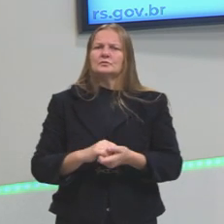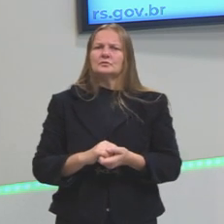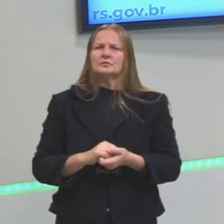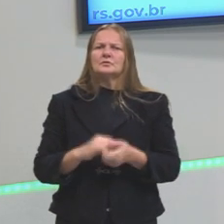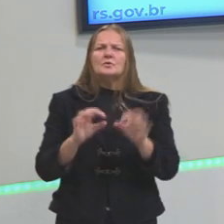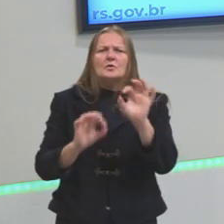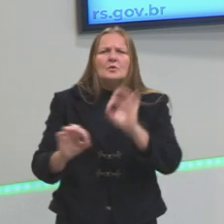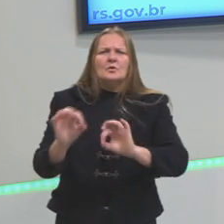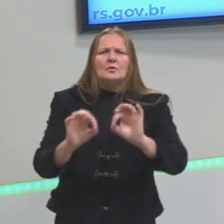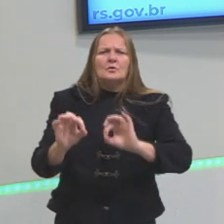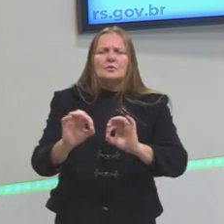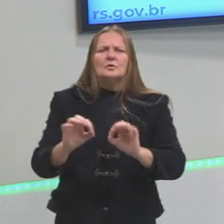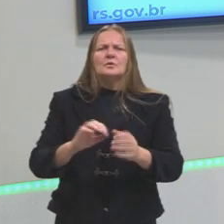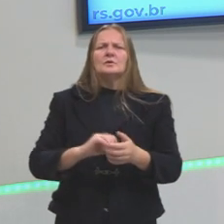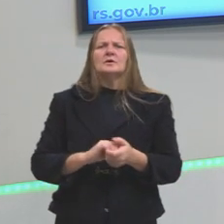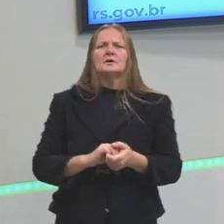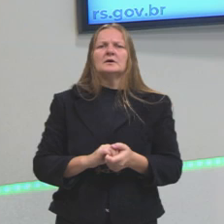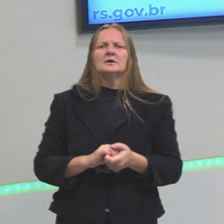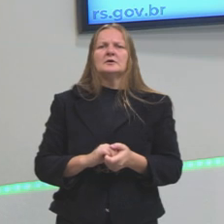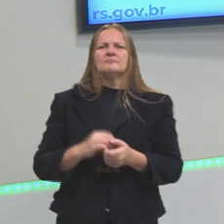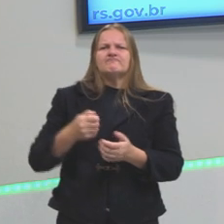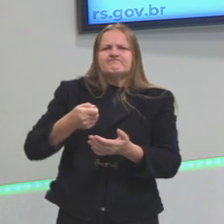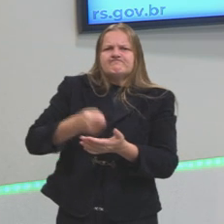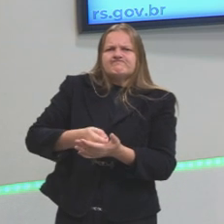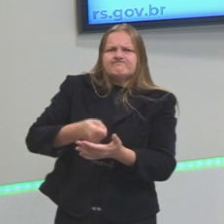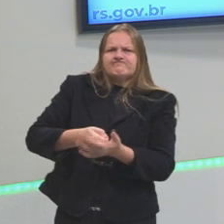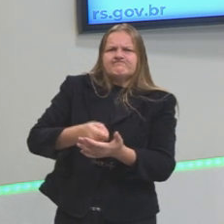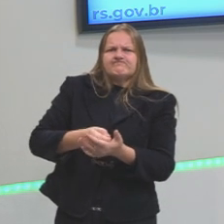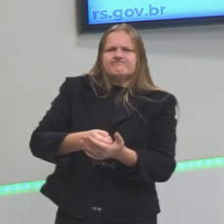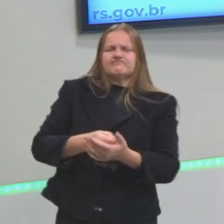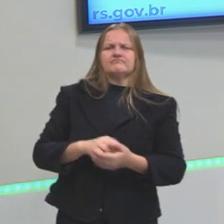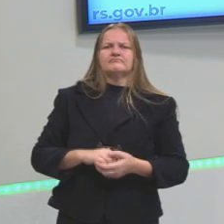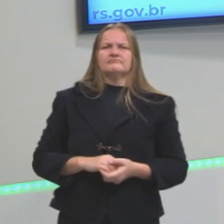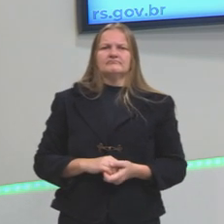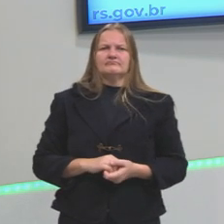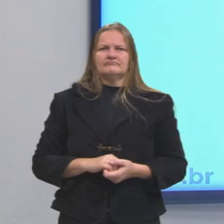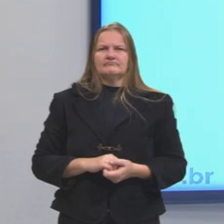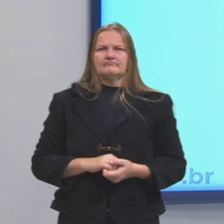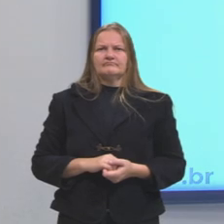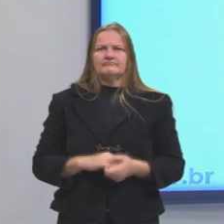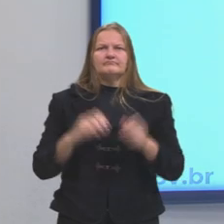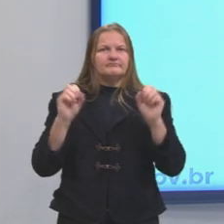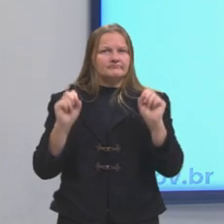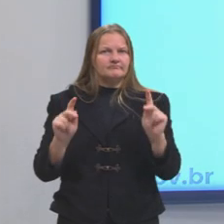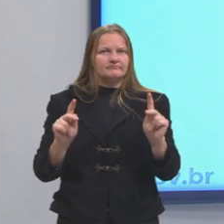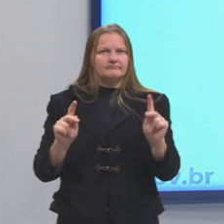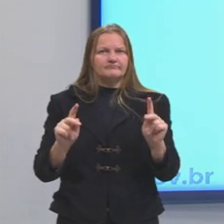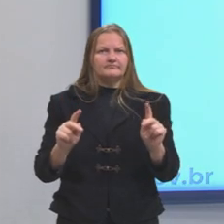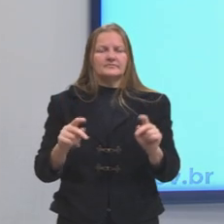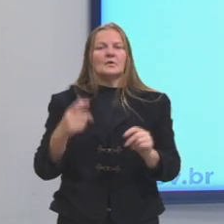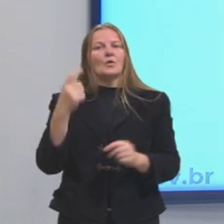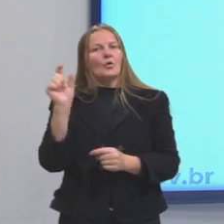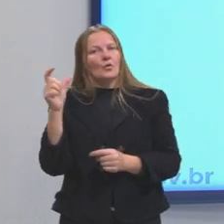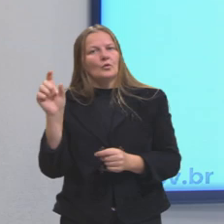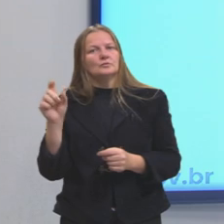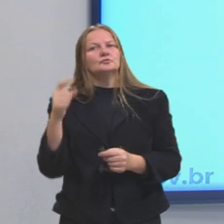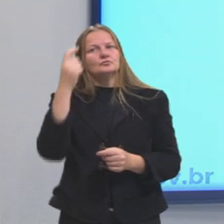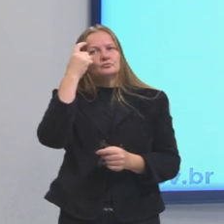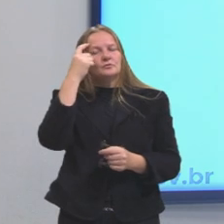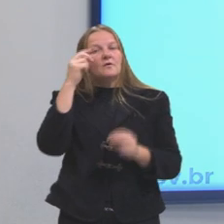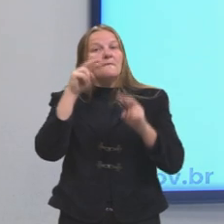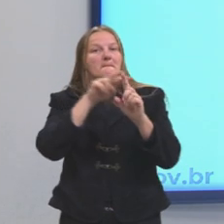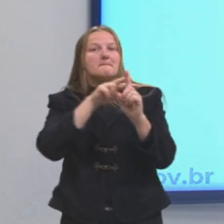organizando e impondo essa estrutura sobre nós. Certo? Aqui tem outro camarada que vem com uma outra visão.